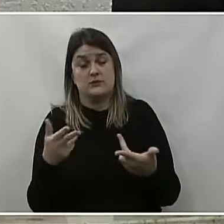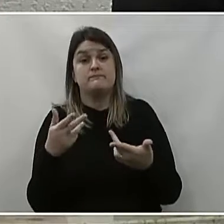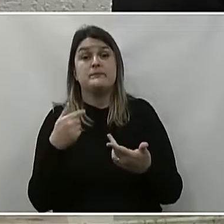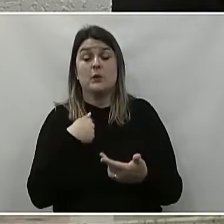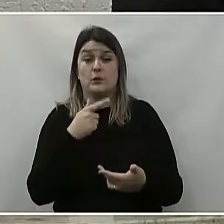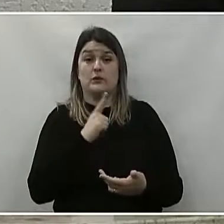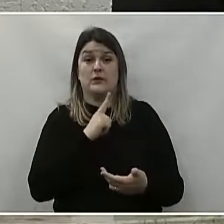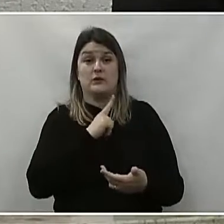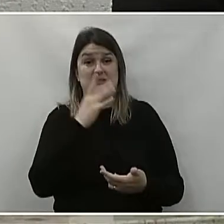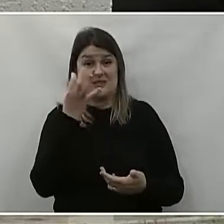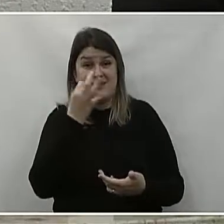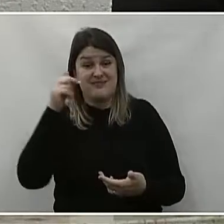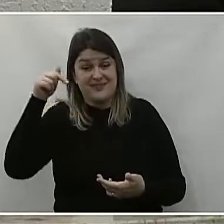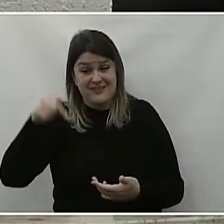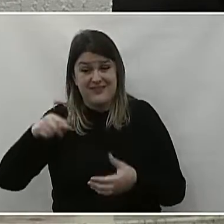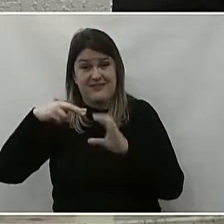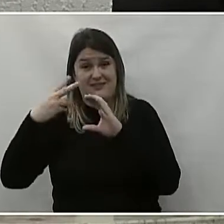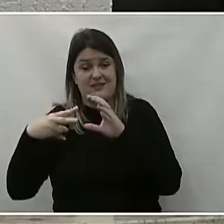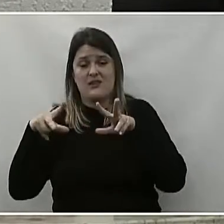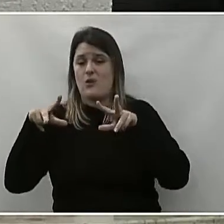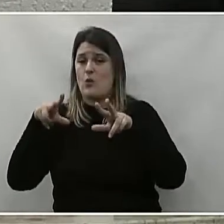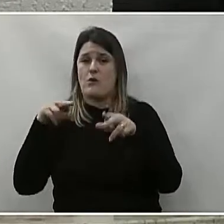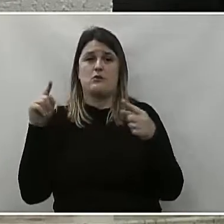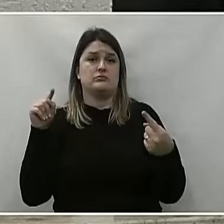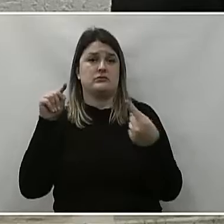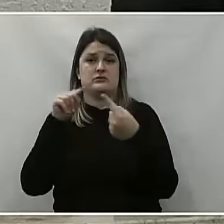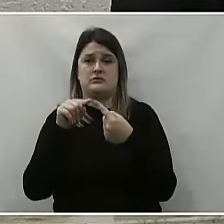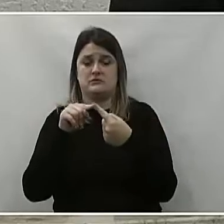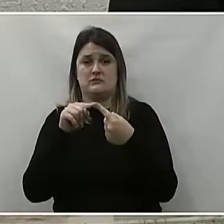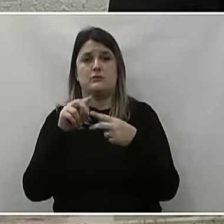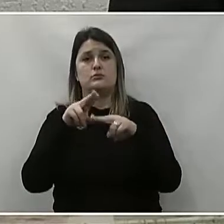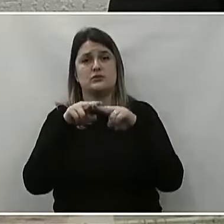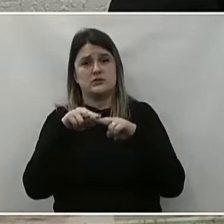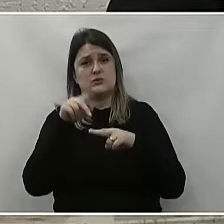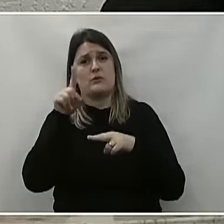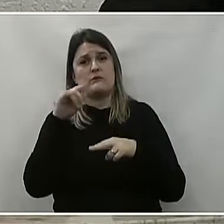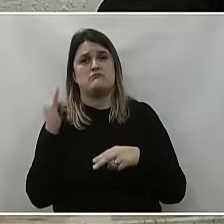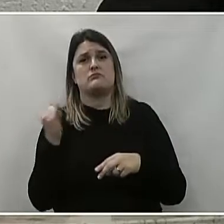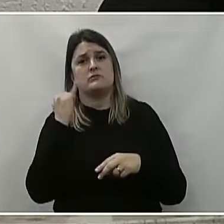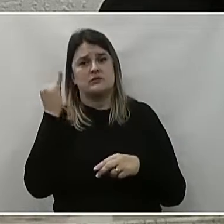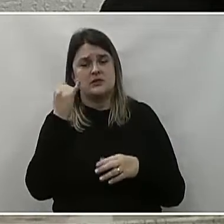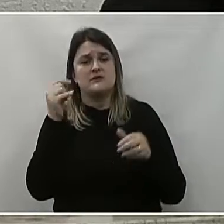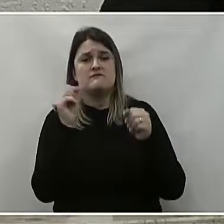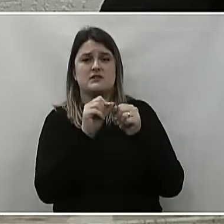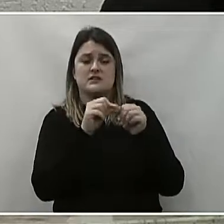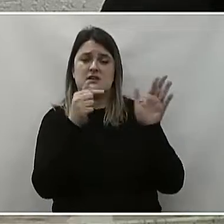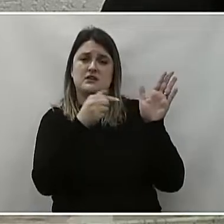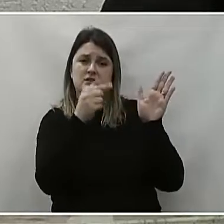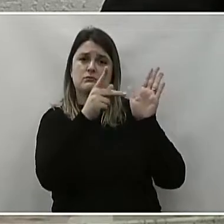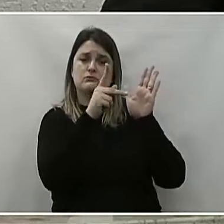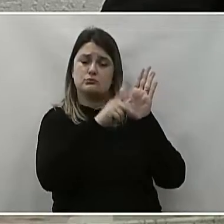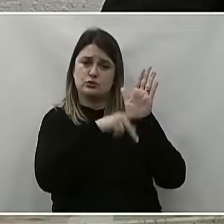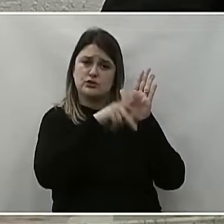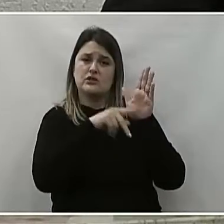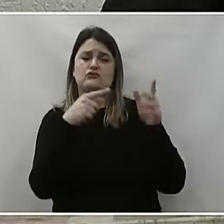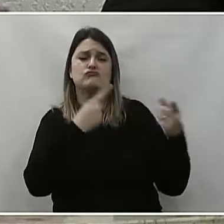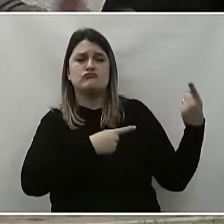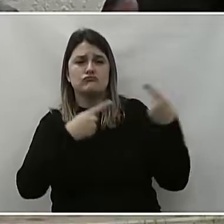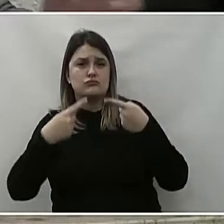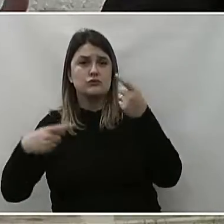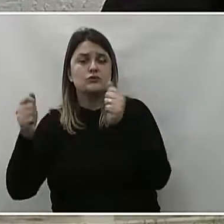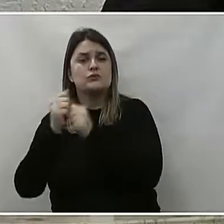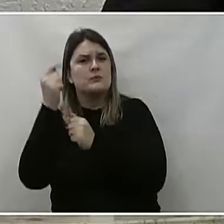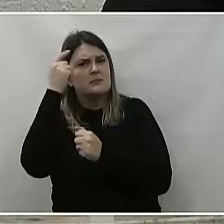tenho a certeza que, dentro desta casa, nós temos o mesmo objetivo. E, por isso, a importância de entrar com o projeto e discutirmos juntos